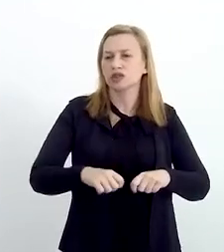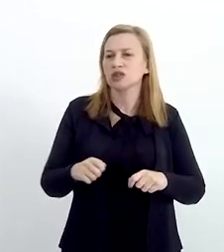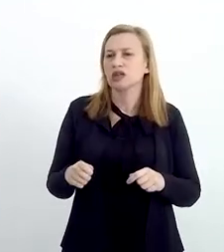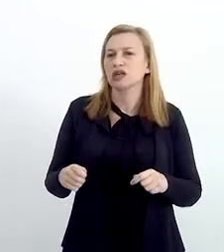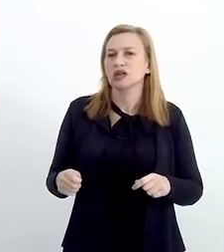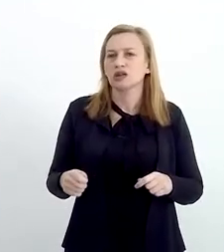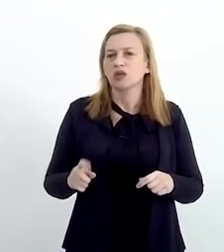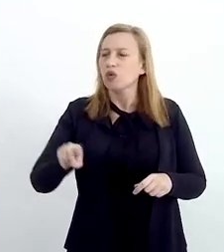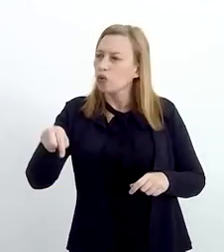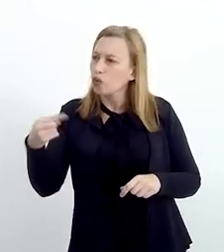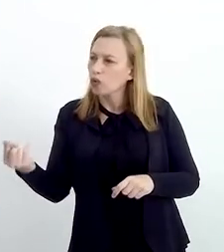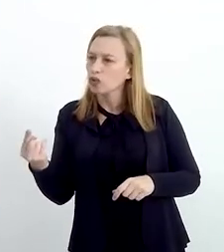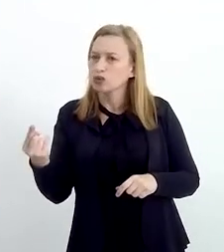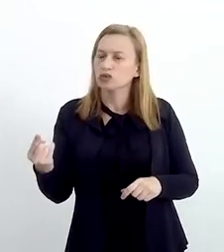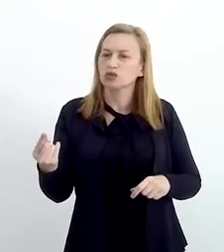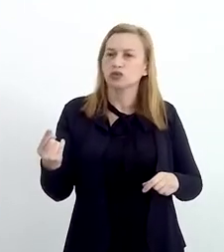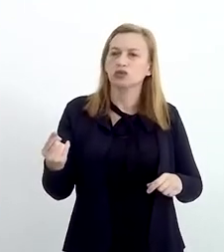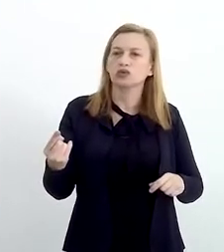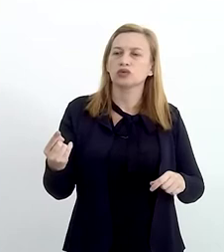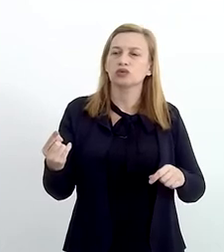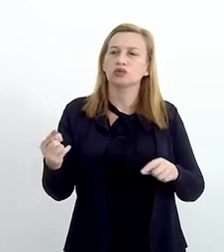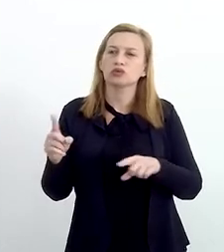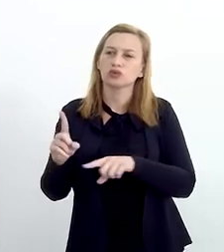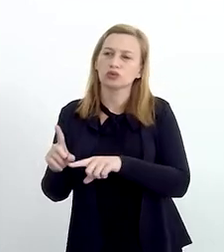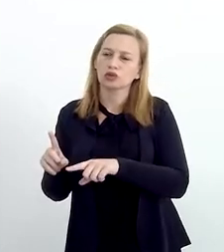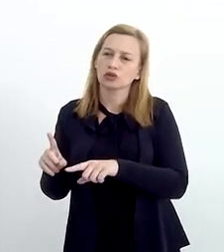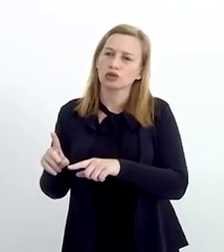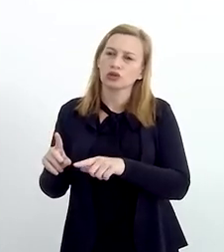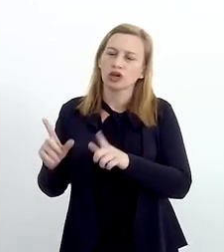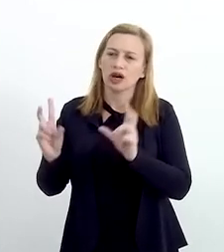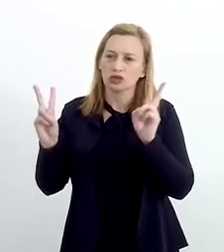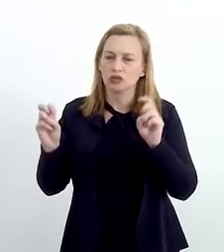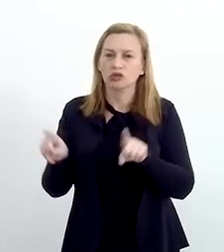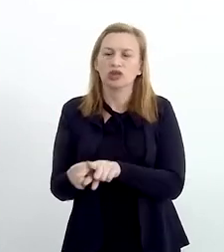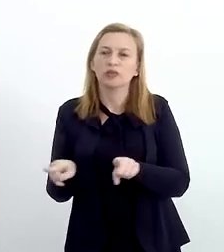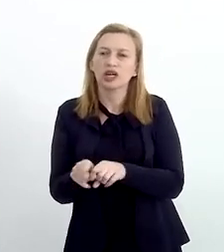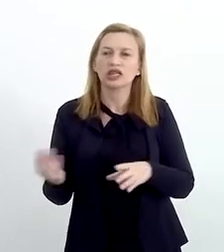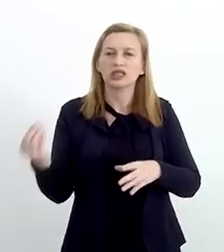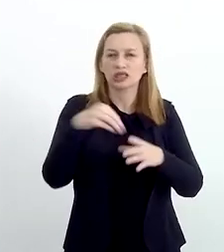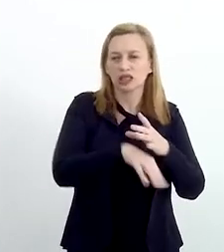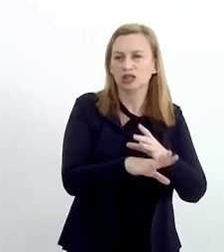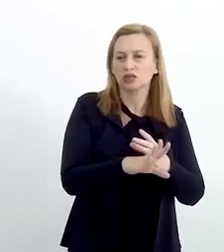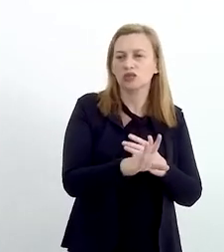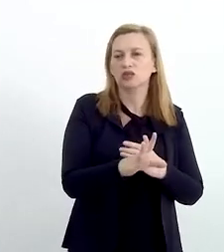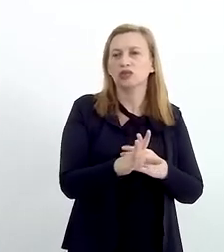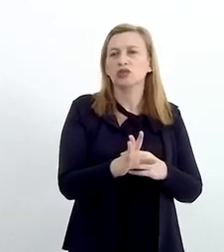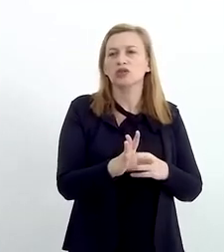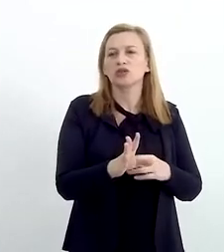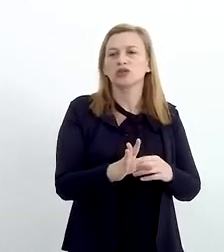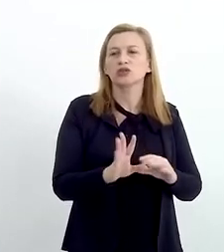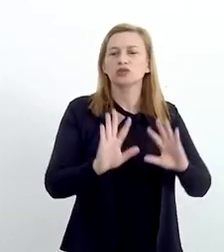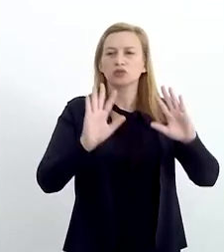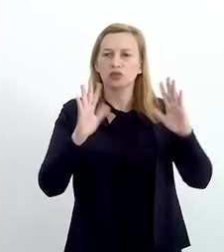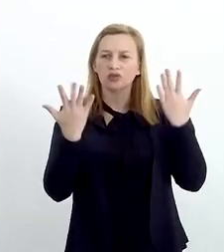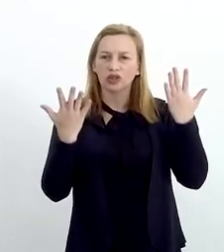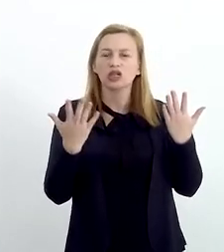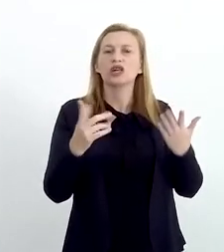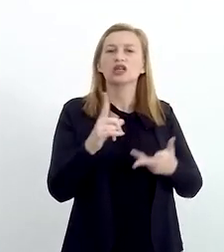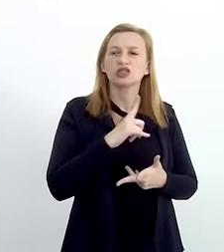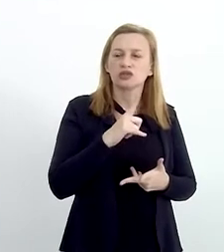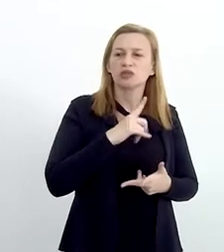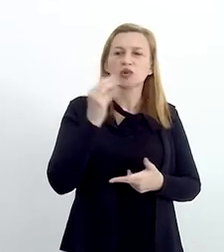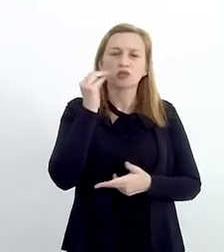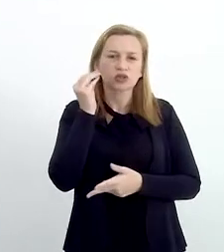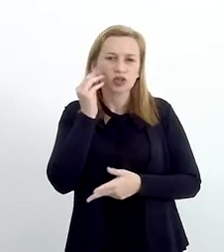potencialmente até mesmo para outros eixos também. Dentro do evento da Rio Info, nós tivemos a